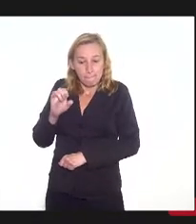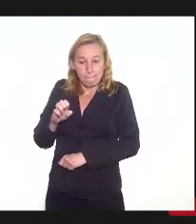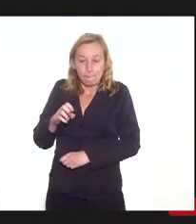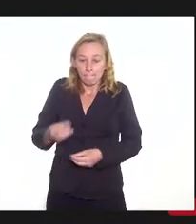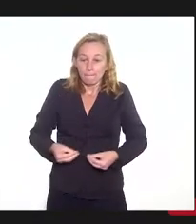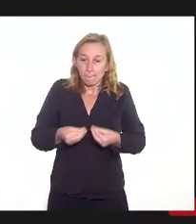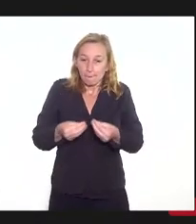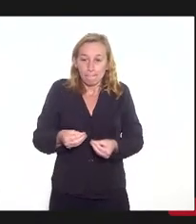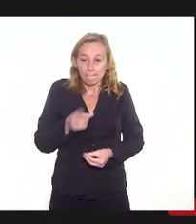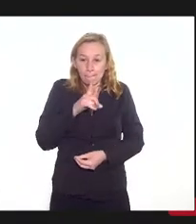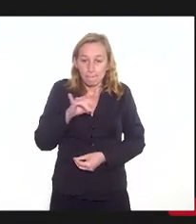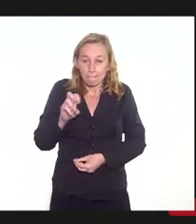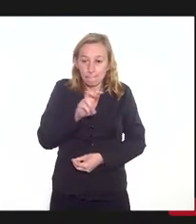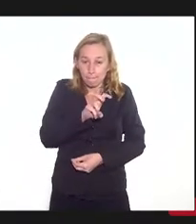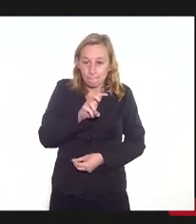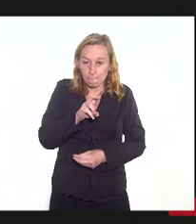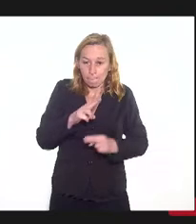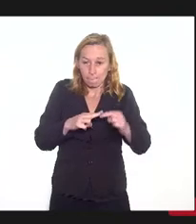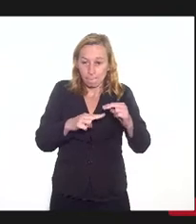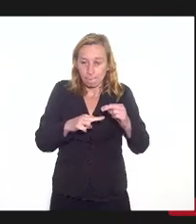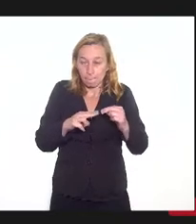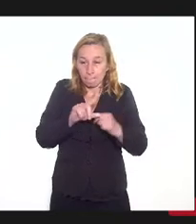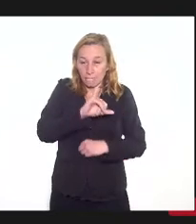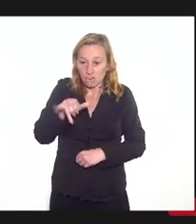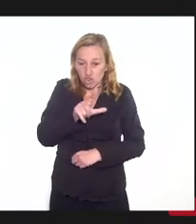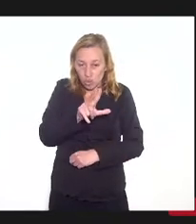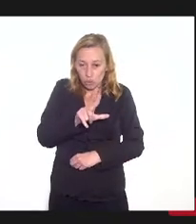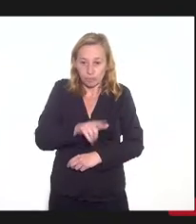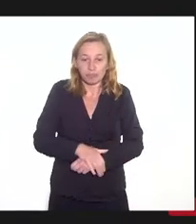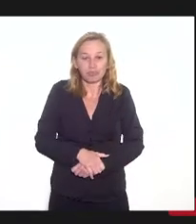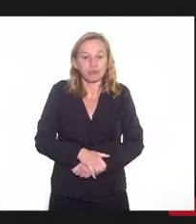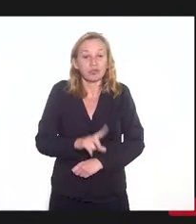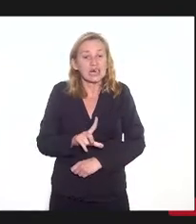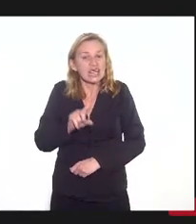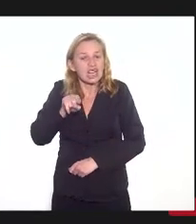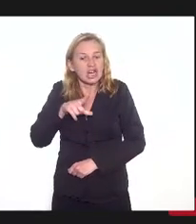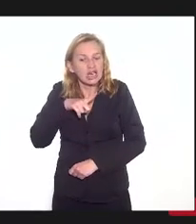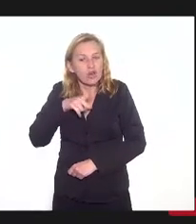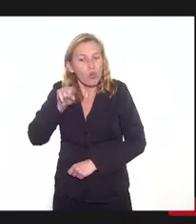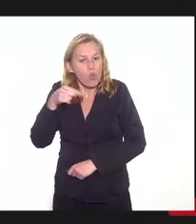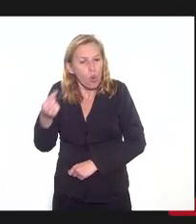entregando no dia 5 de julho. E aí tem um outro